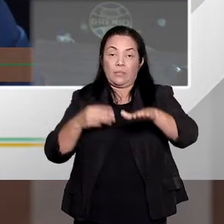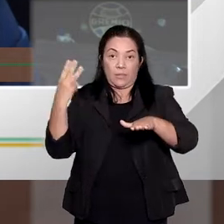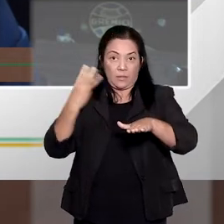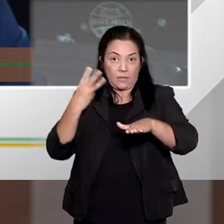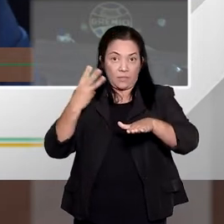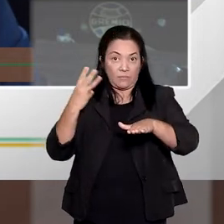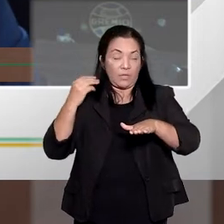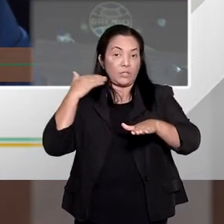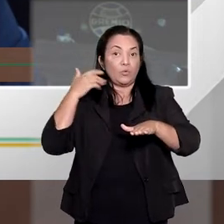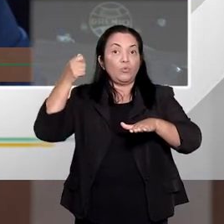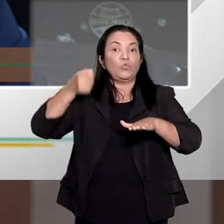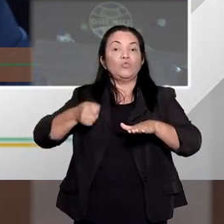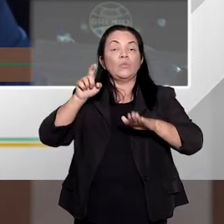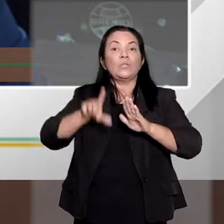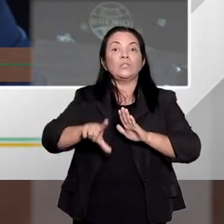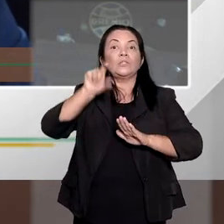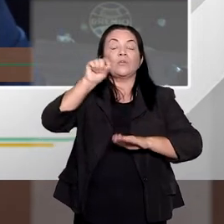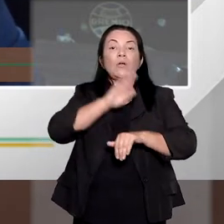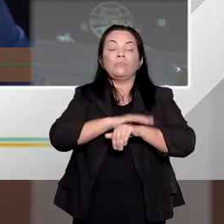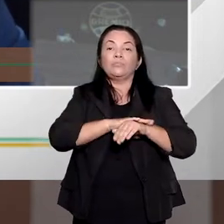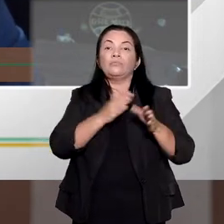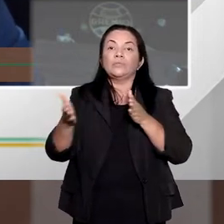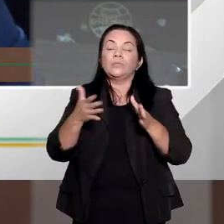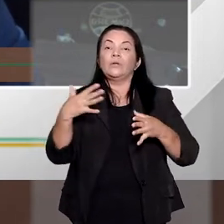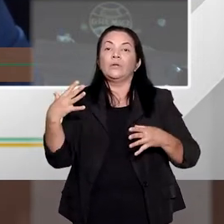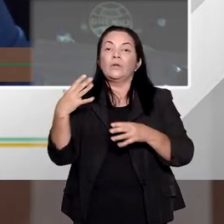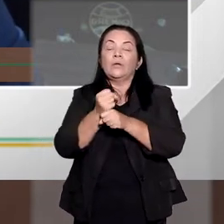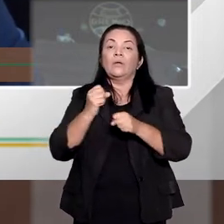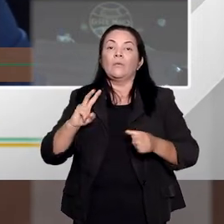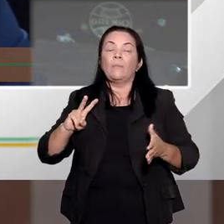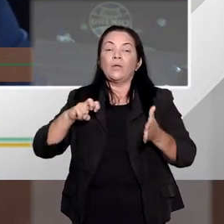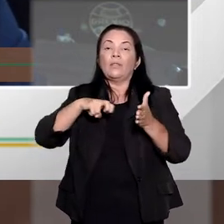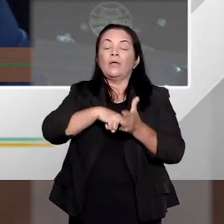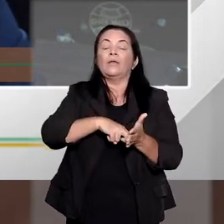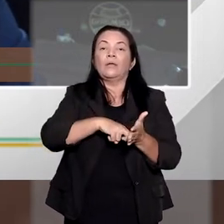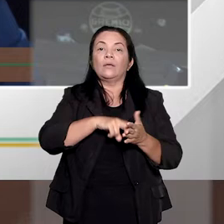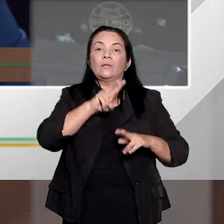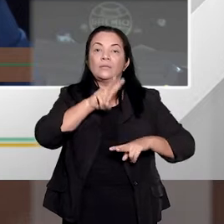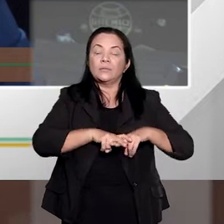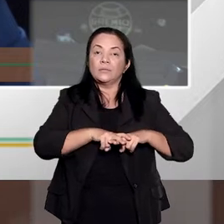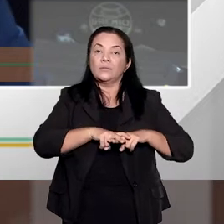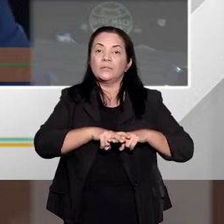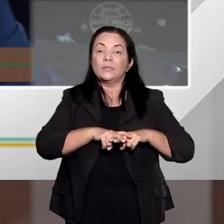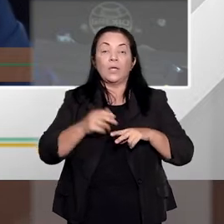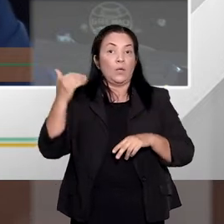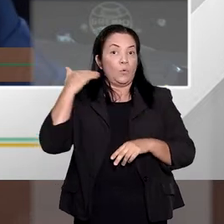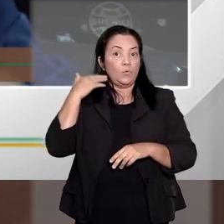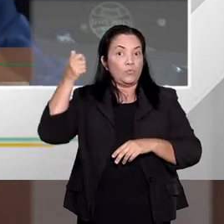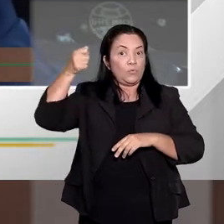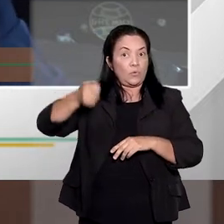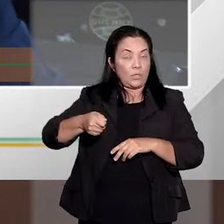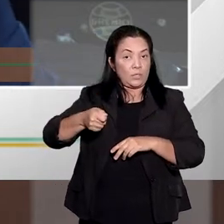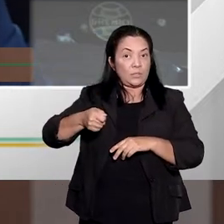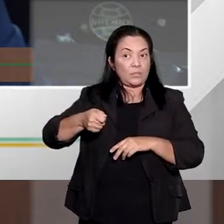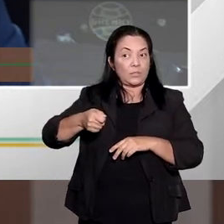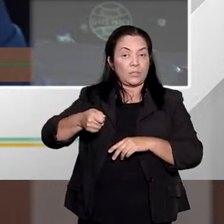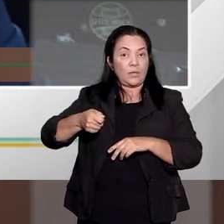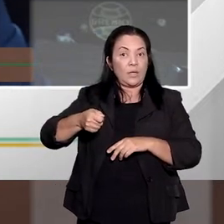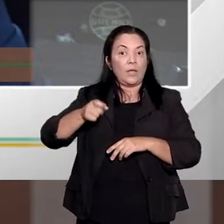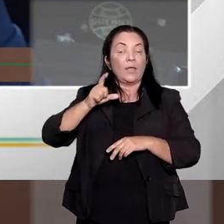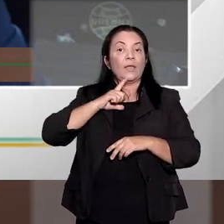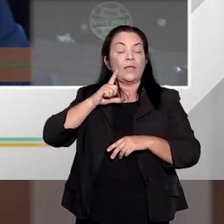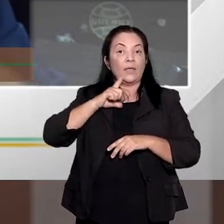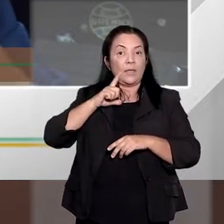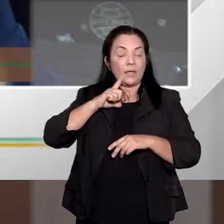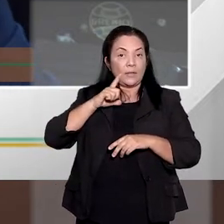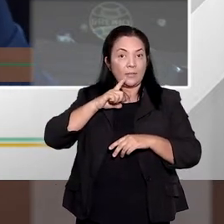será verificado se tem causas de aumento e causas de diminuição da pena, o juiz, na presença de uma causa